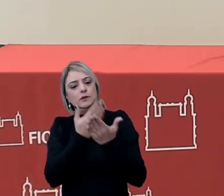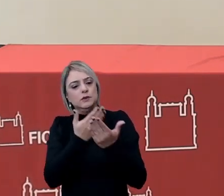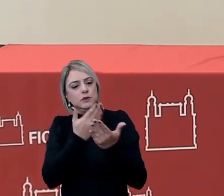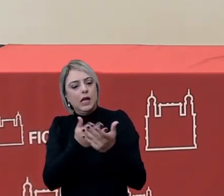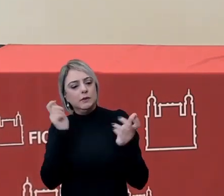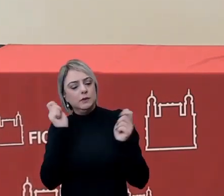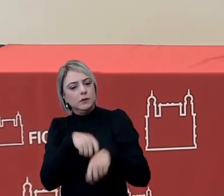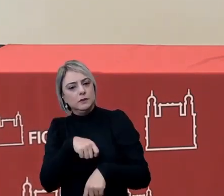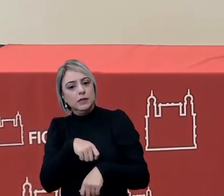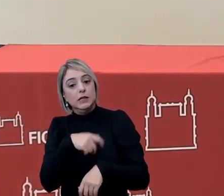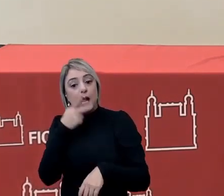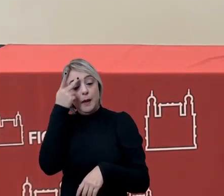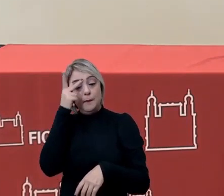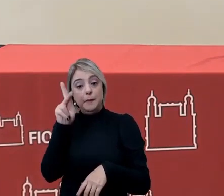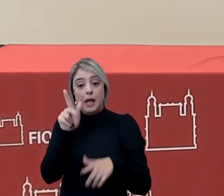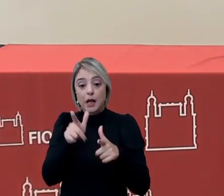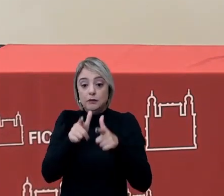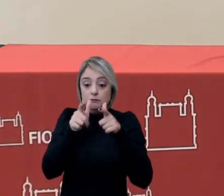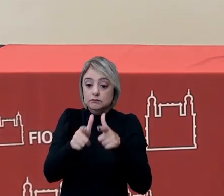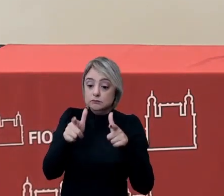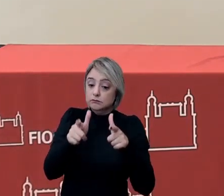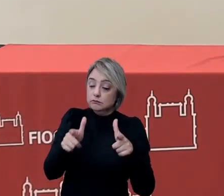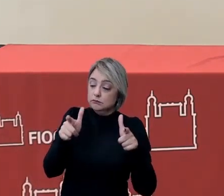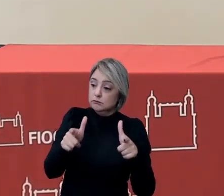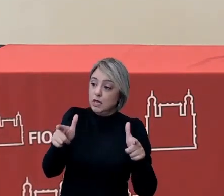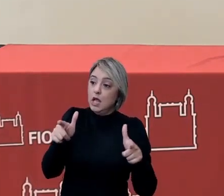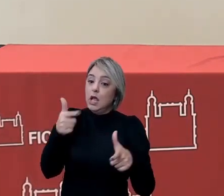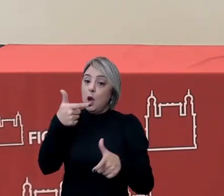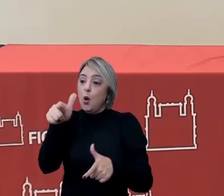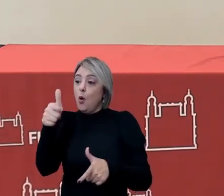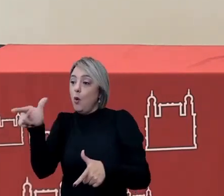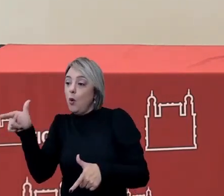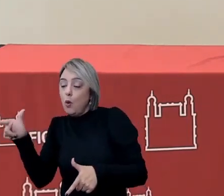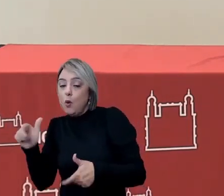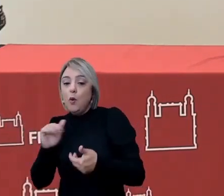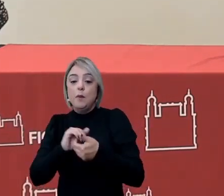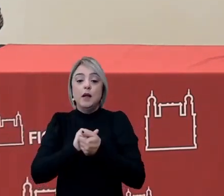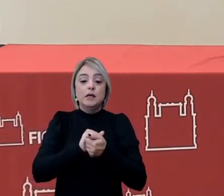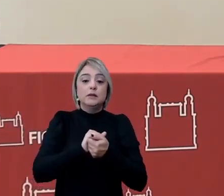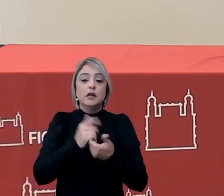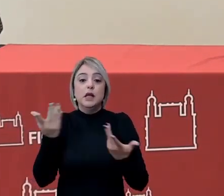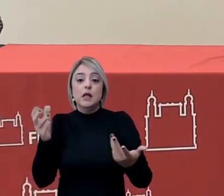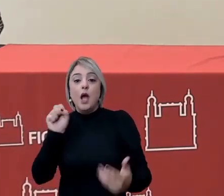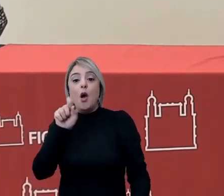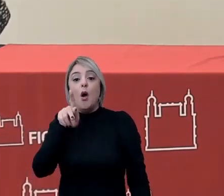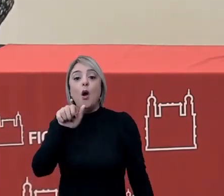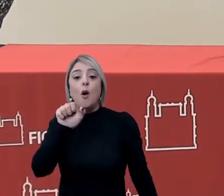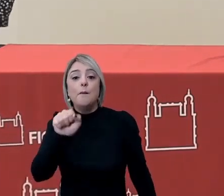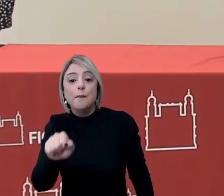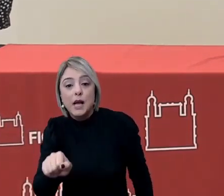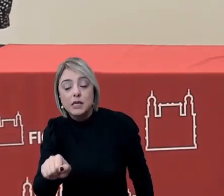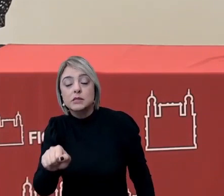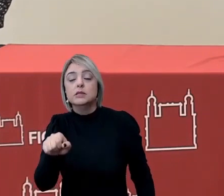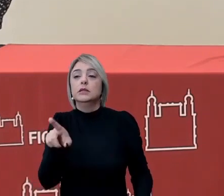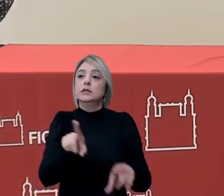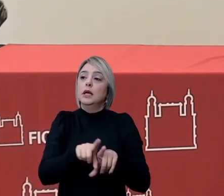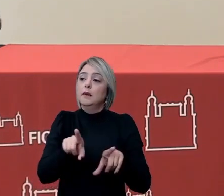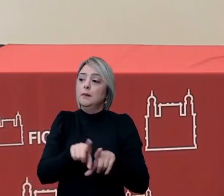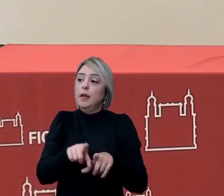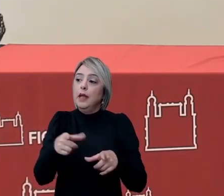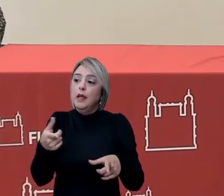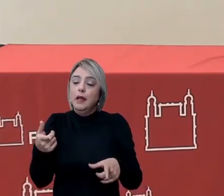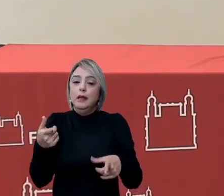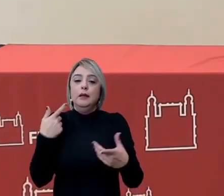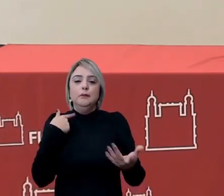possibilidades para extensão inclusive de outras parcerias com a OPAS né a gente está agora nessa